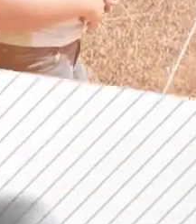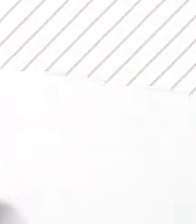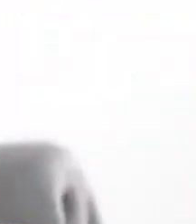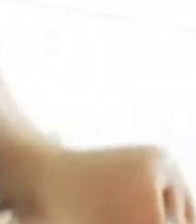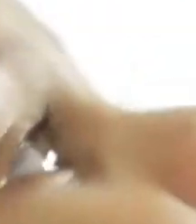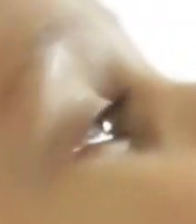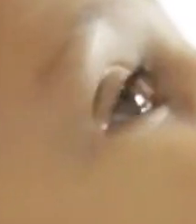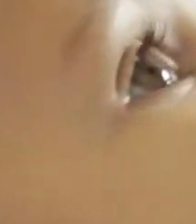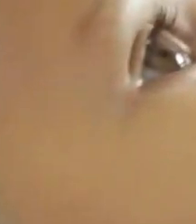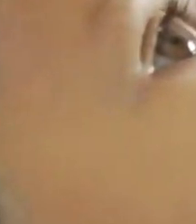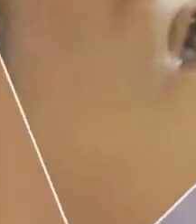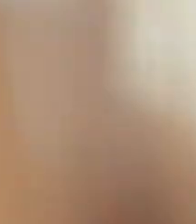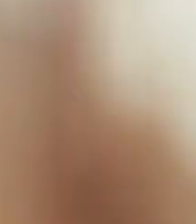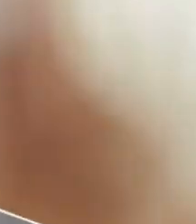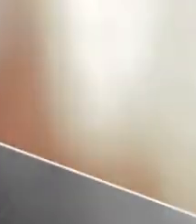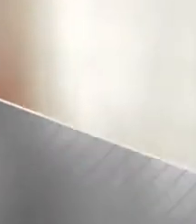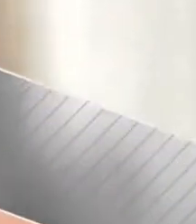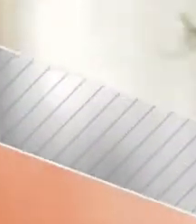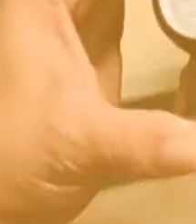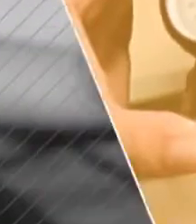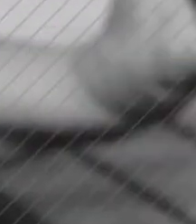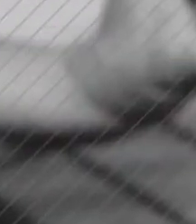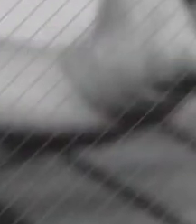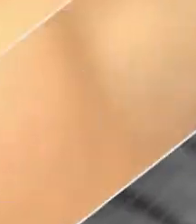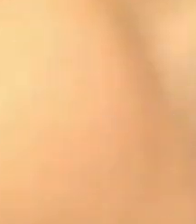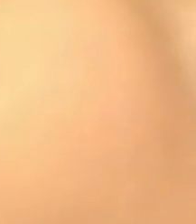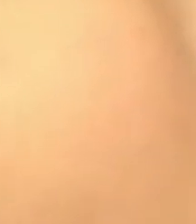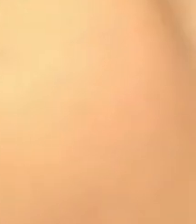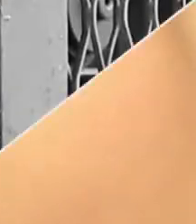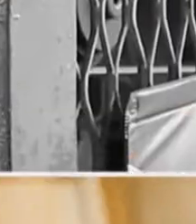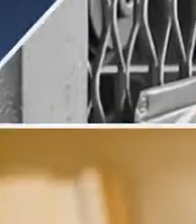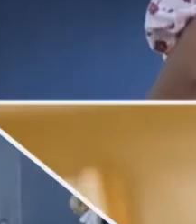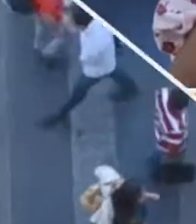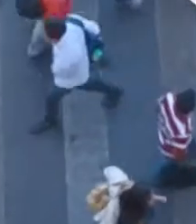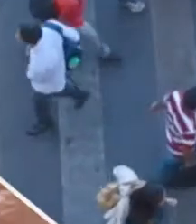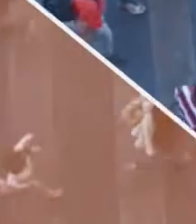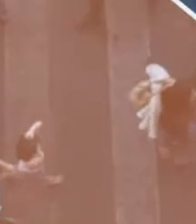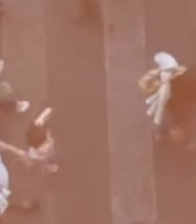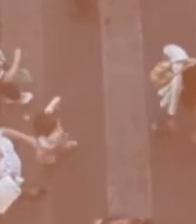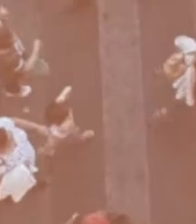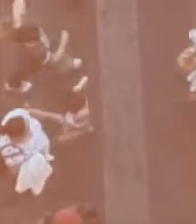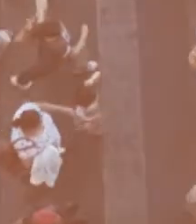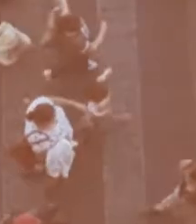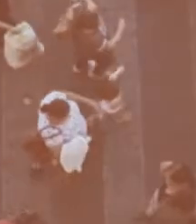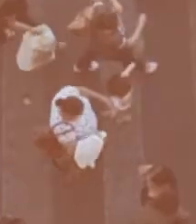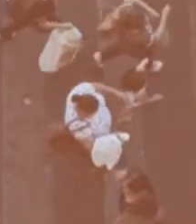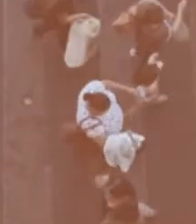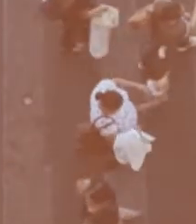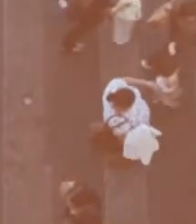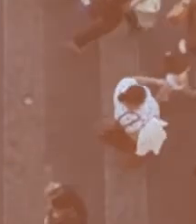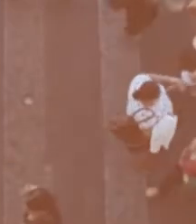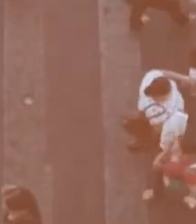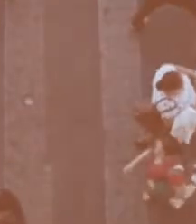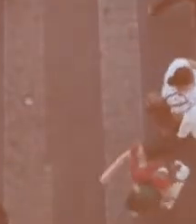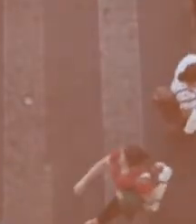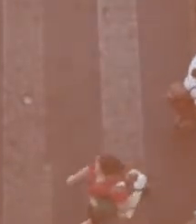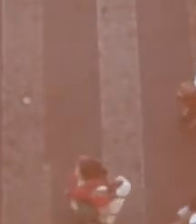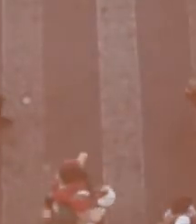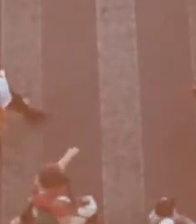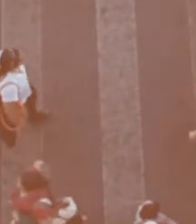Transcrição Legendas por Quintena Coelho Transcrição Quintena